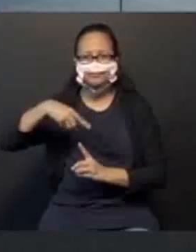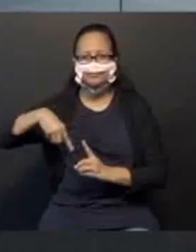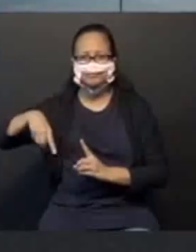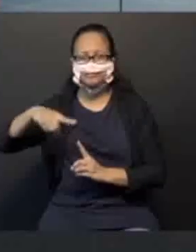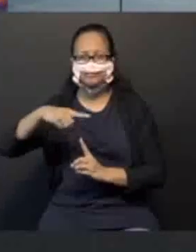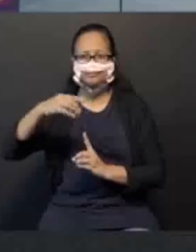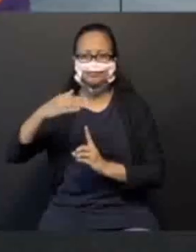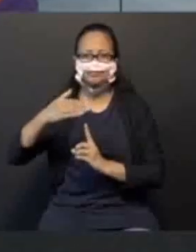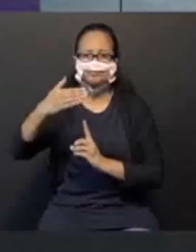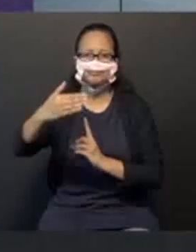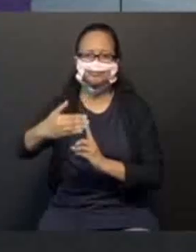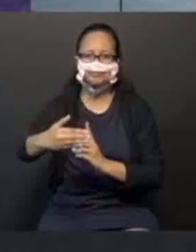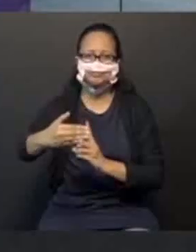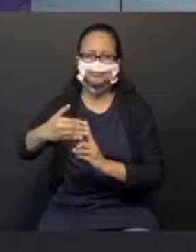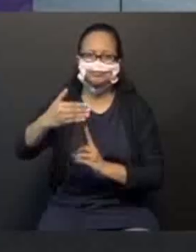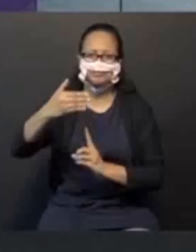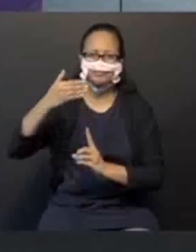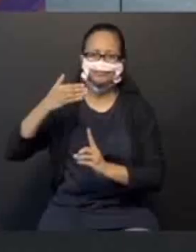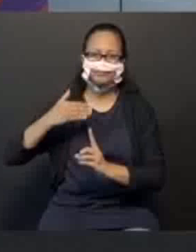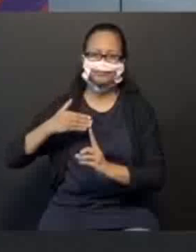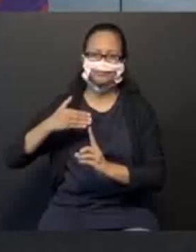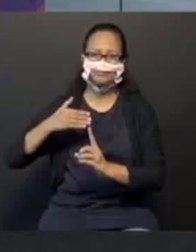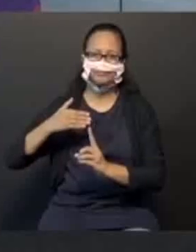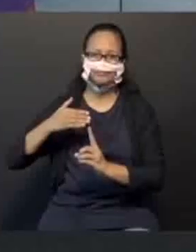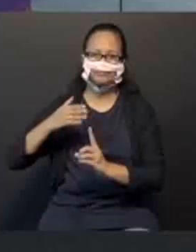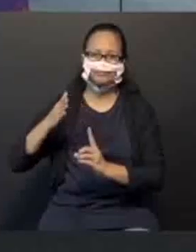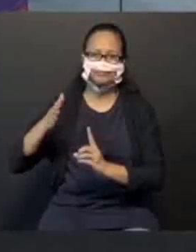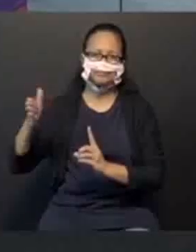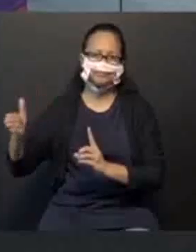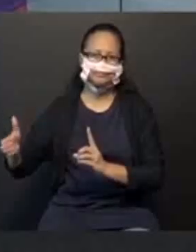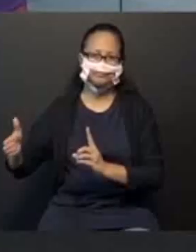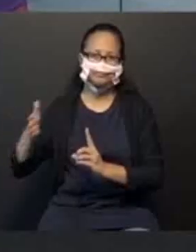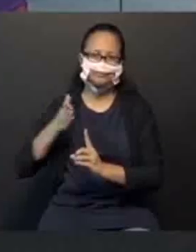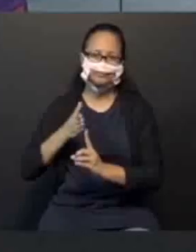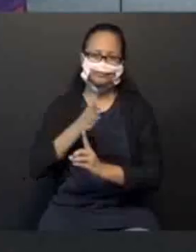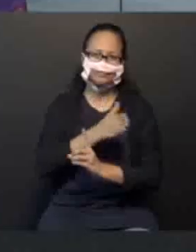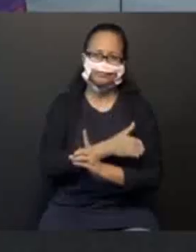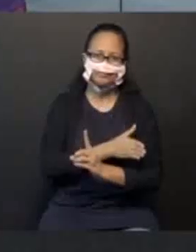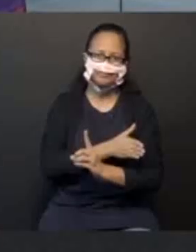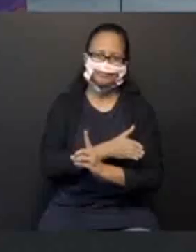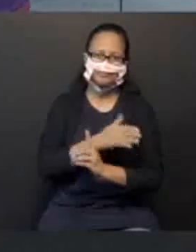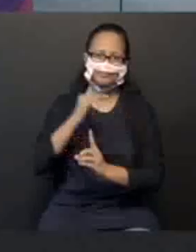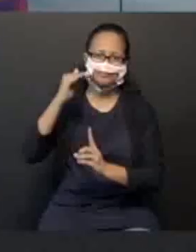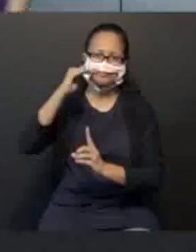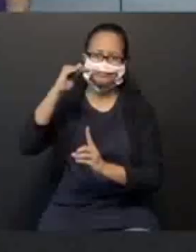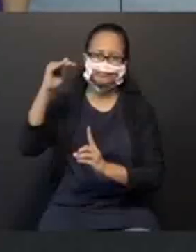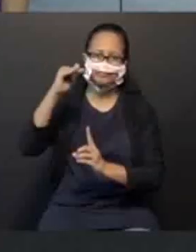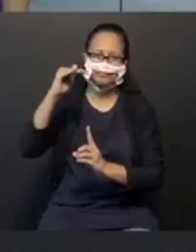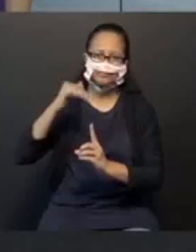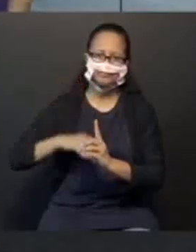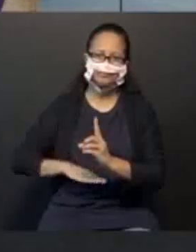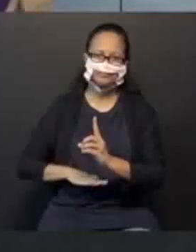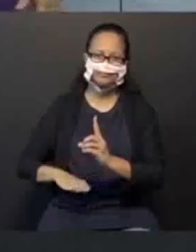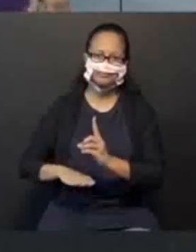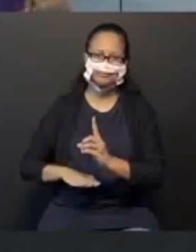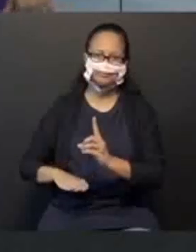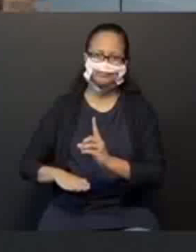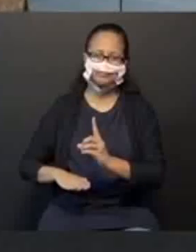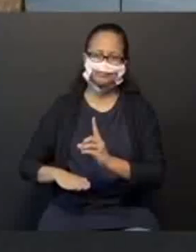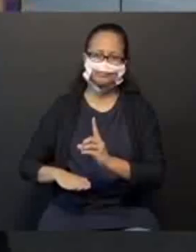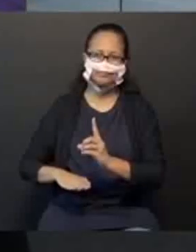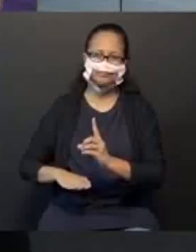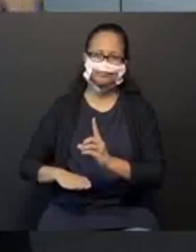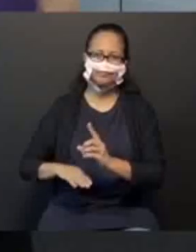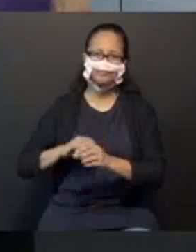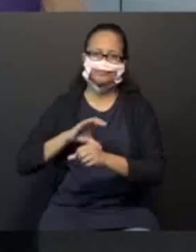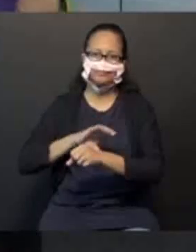frente. O que está atrás. De um lado. Do outro. Acima. E embaixo. Com